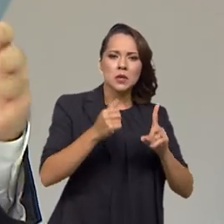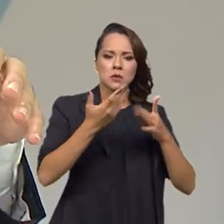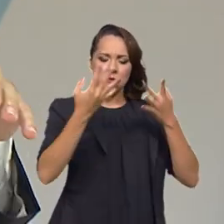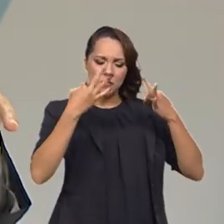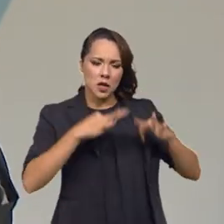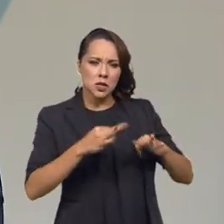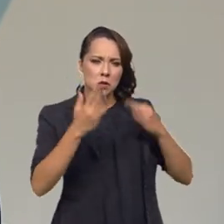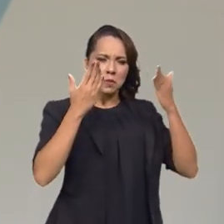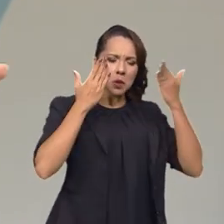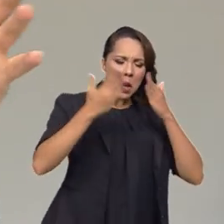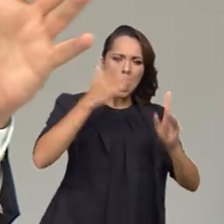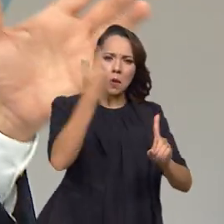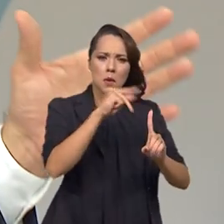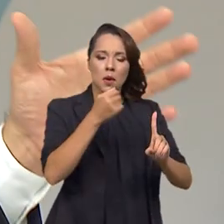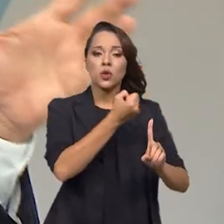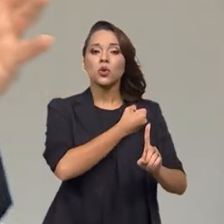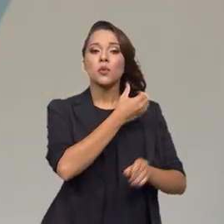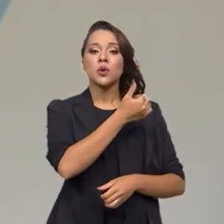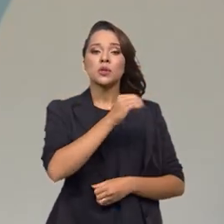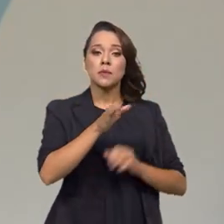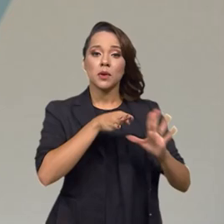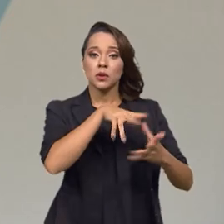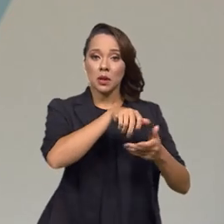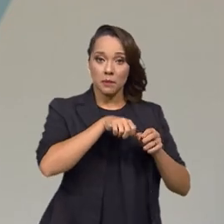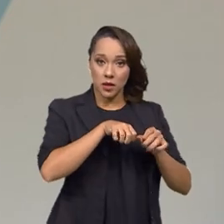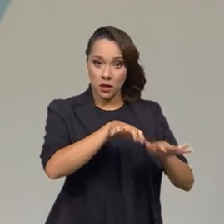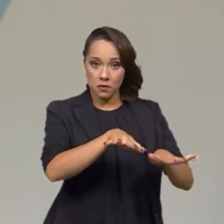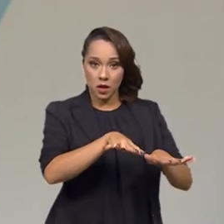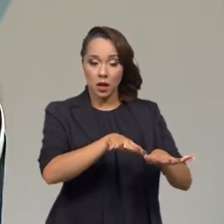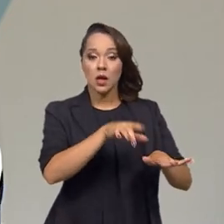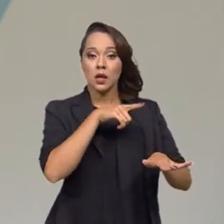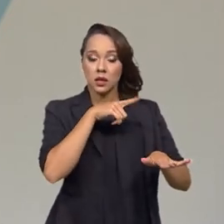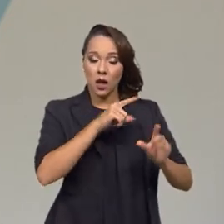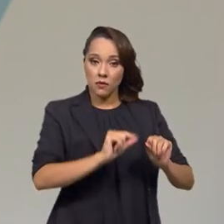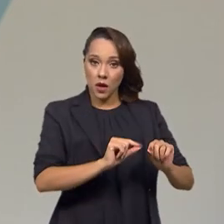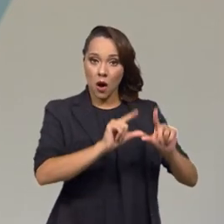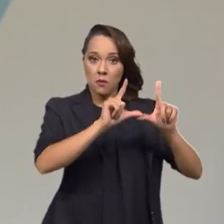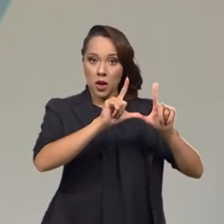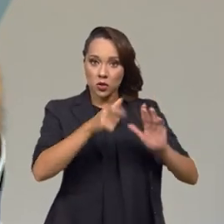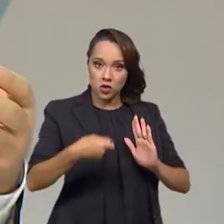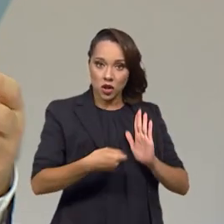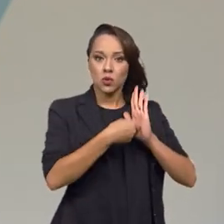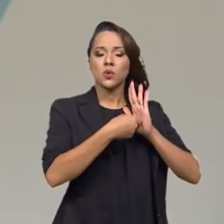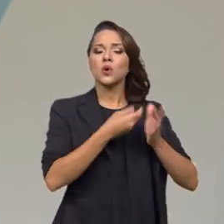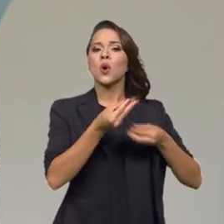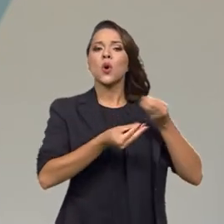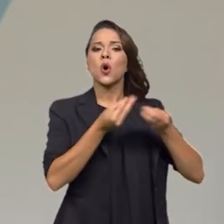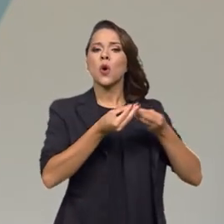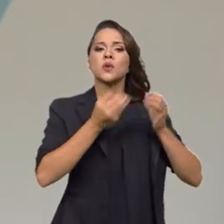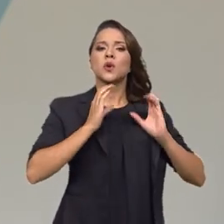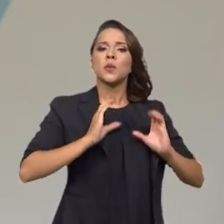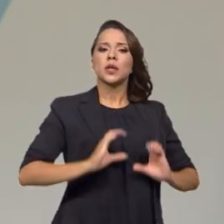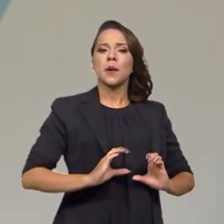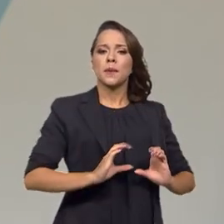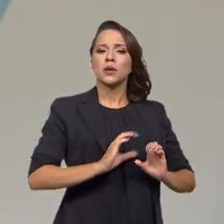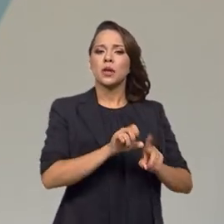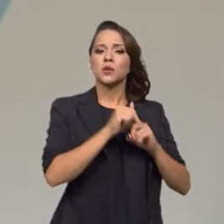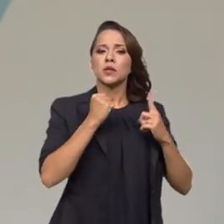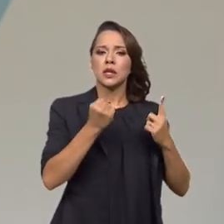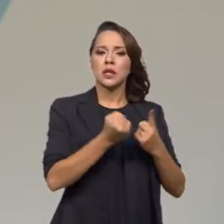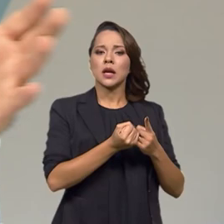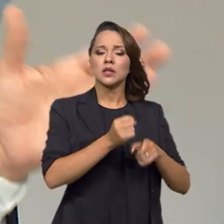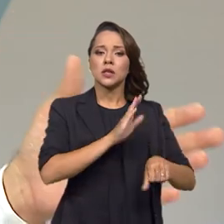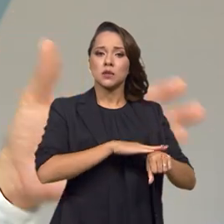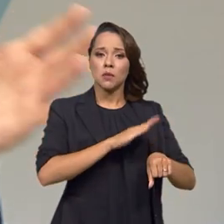financeiros? O Disque 100, durante a pandemia, ele teve aumento de denúncias? Como é que foi esse comportamento da sociedade